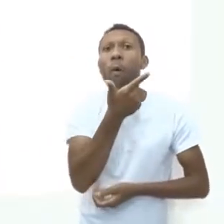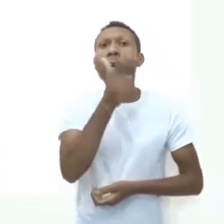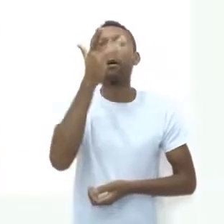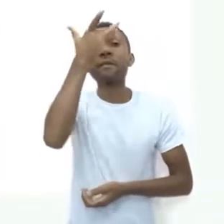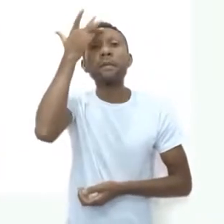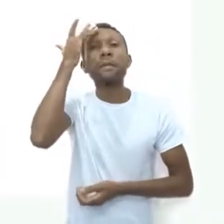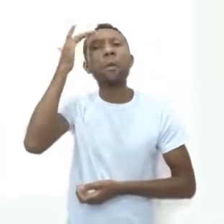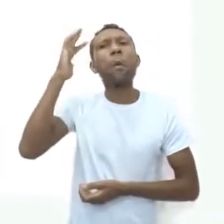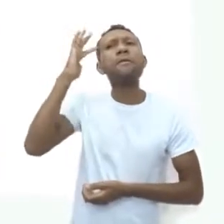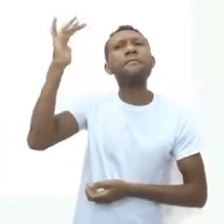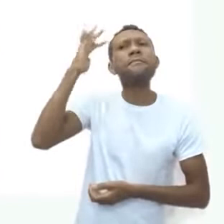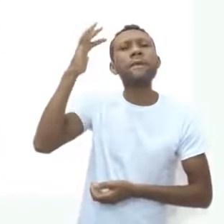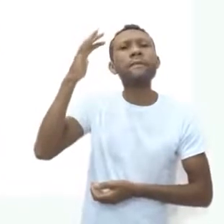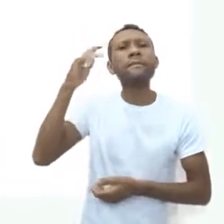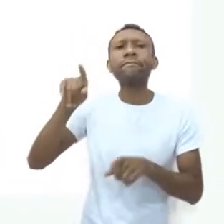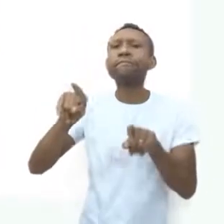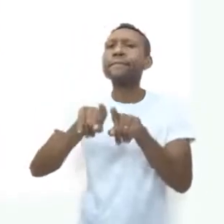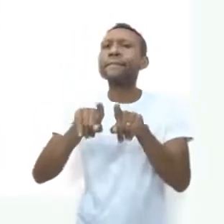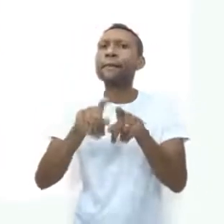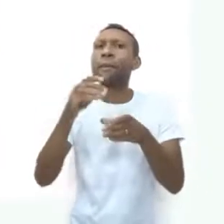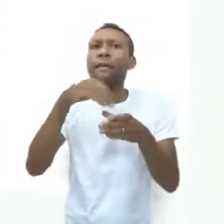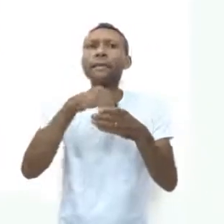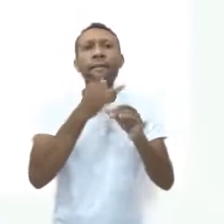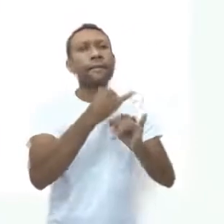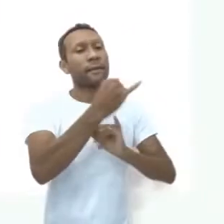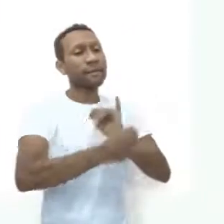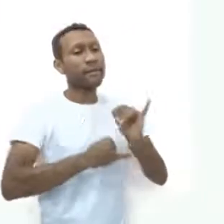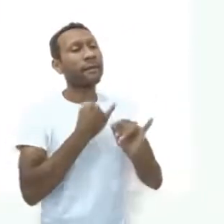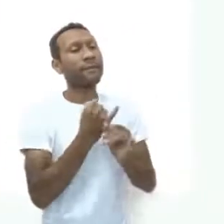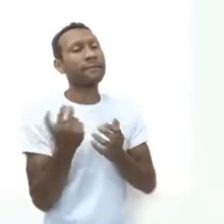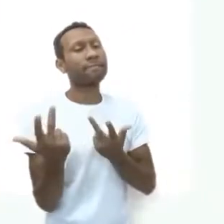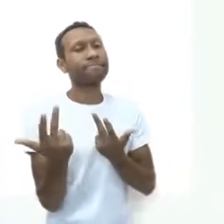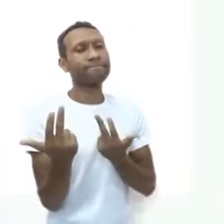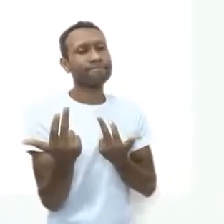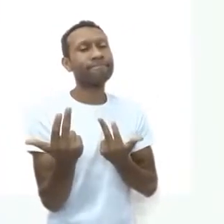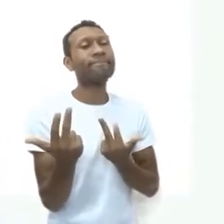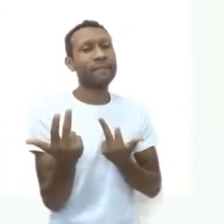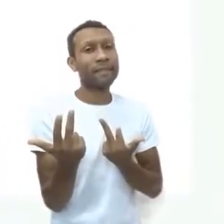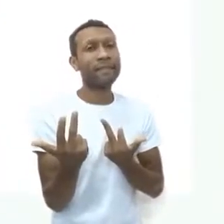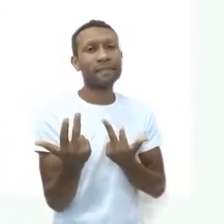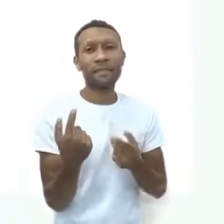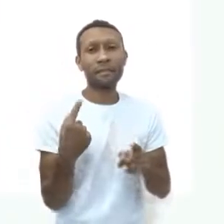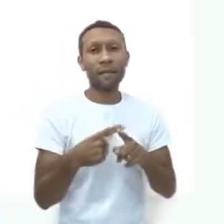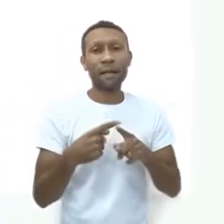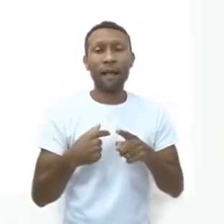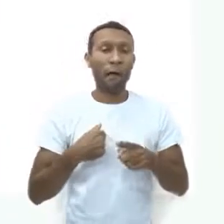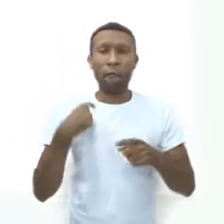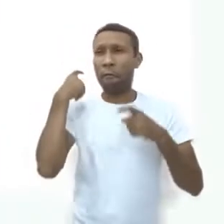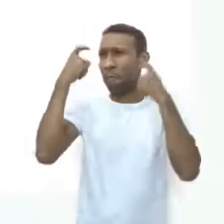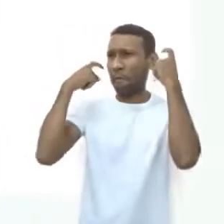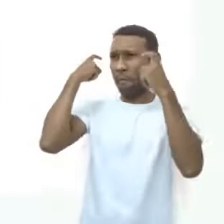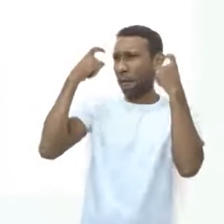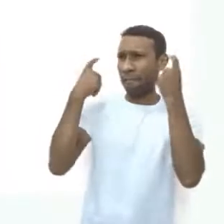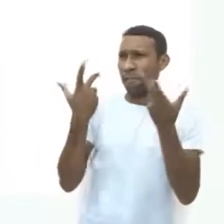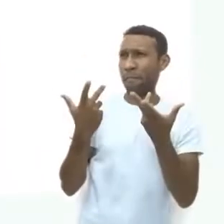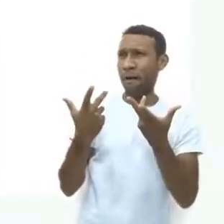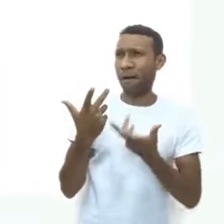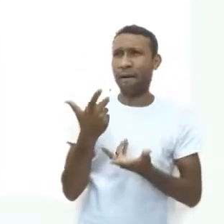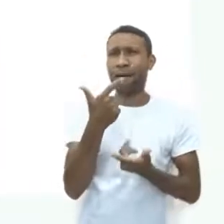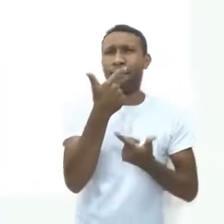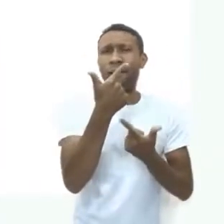pensam de você e na internet isso não faz a menor diferença. Sendo assim, não tem por que se preocupar com isso.